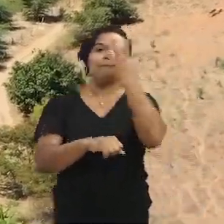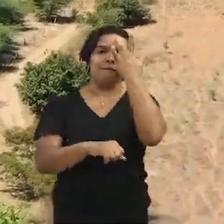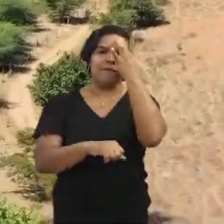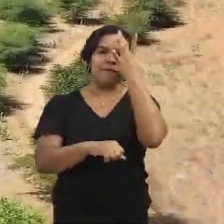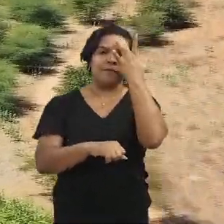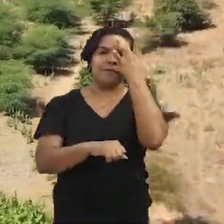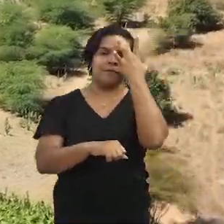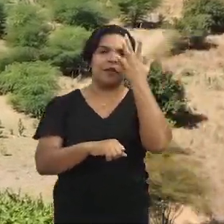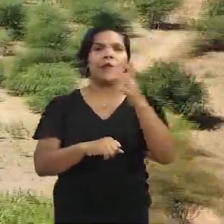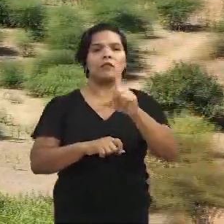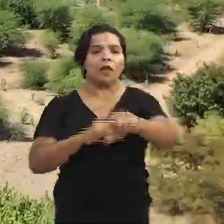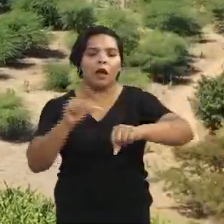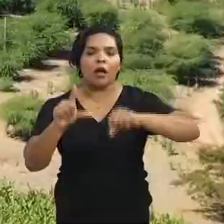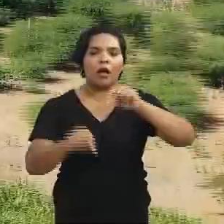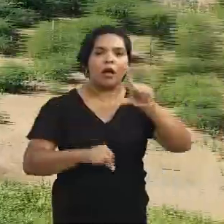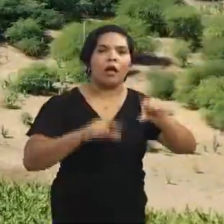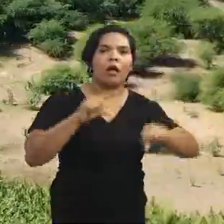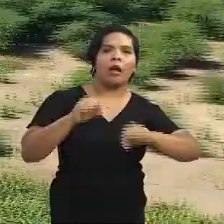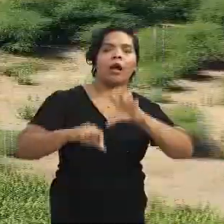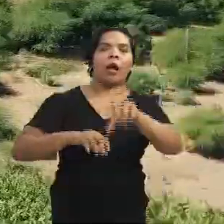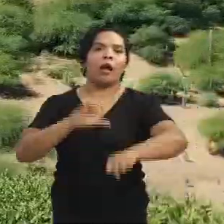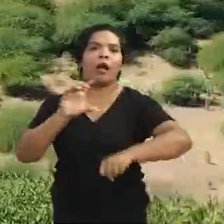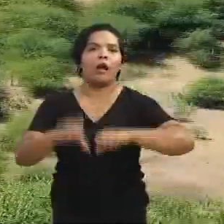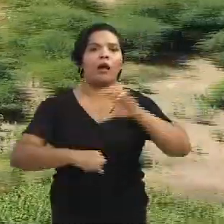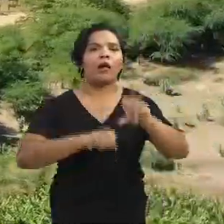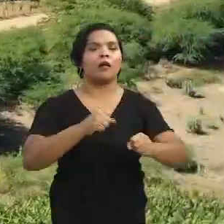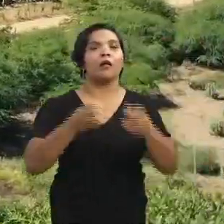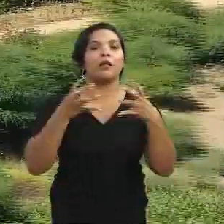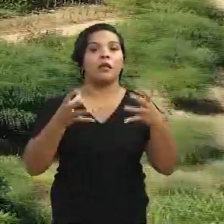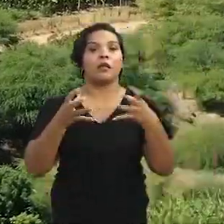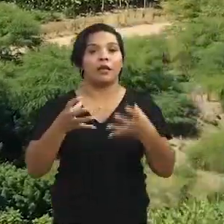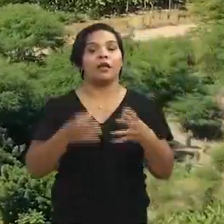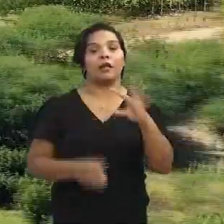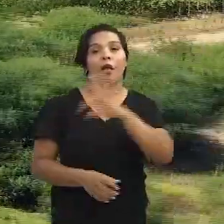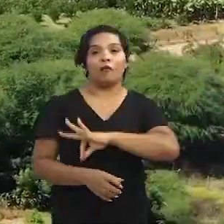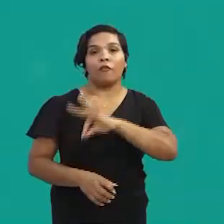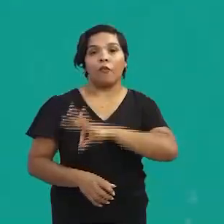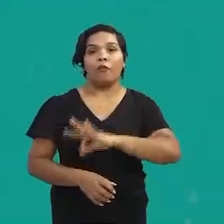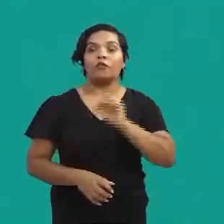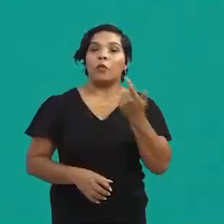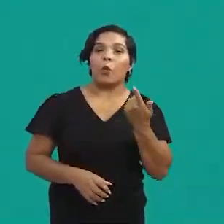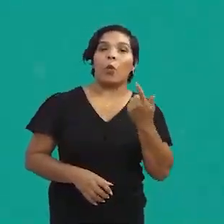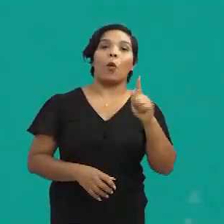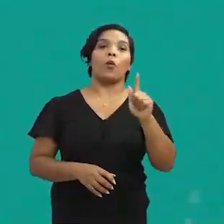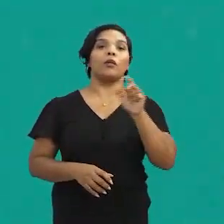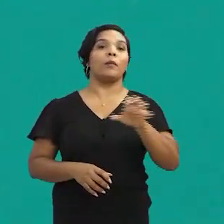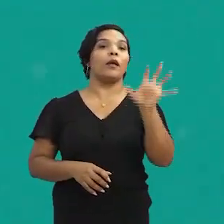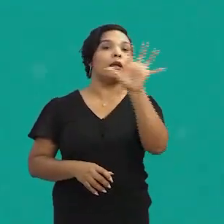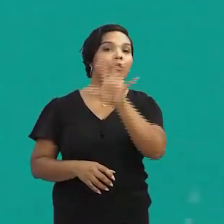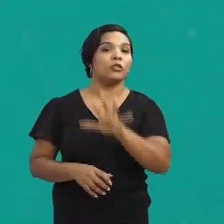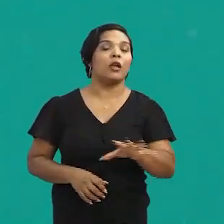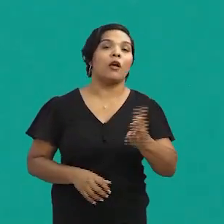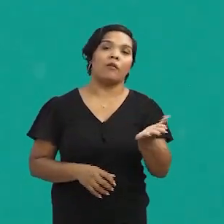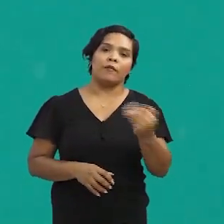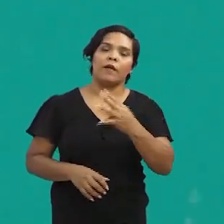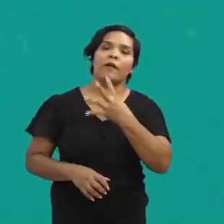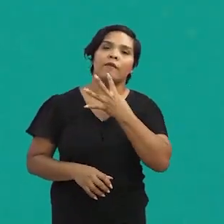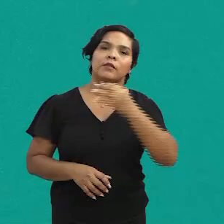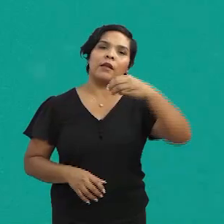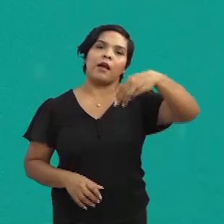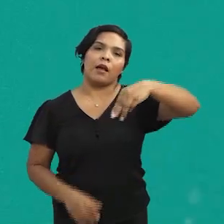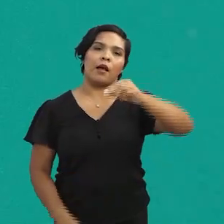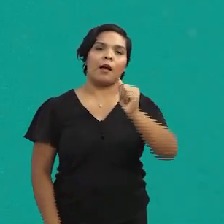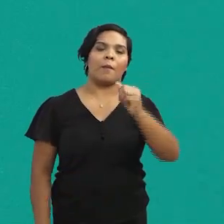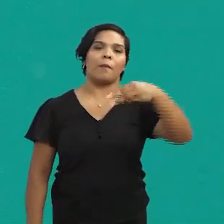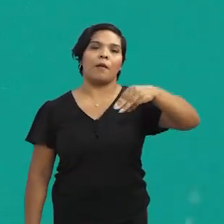de fácil manejo, de fácil colheita. Então, quem quer buscar uma fonte de renda alternativa, principalmente para a região de sequeiro, vem conhecer